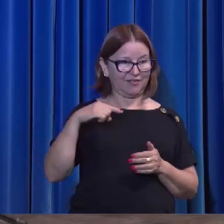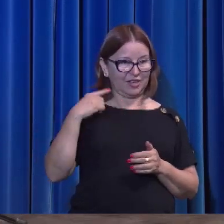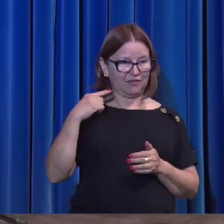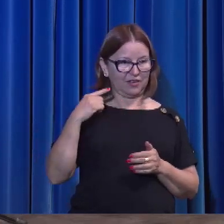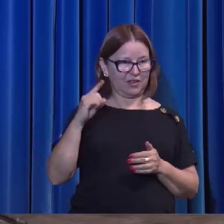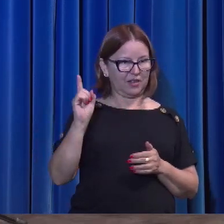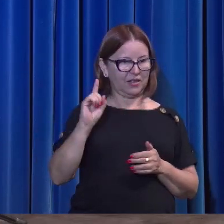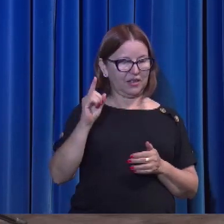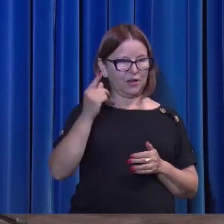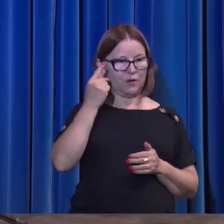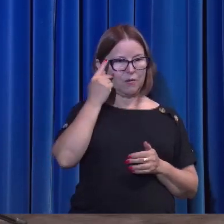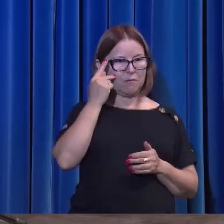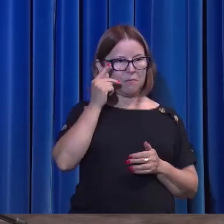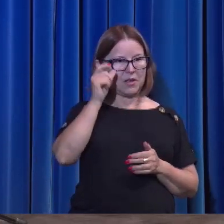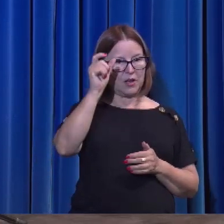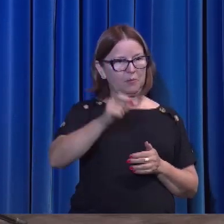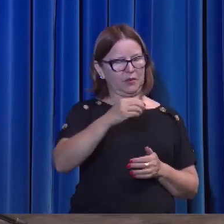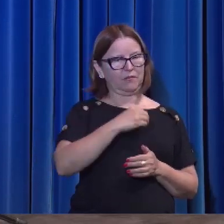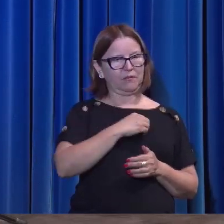para o pecador.